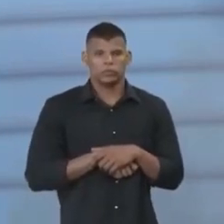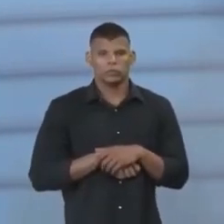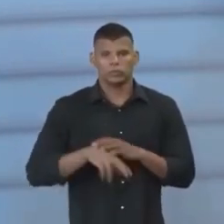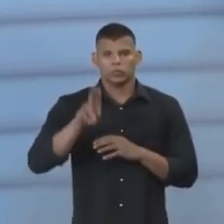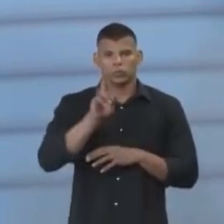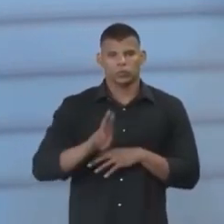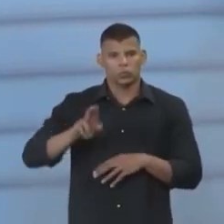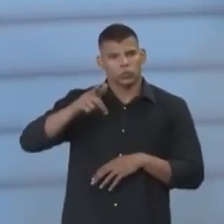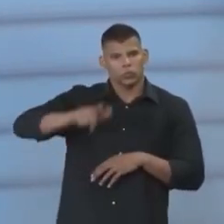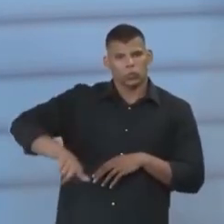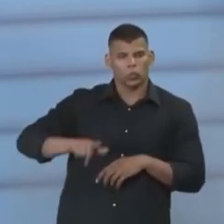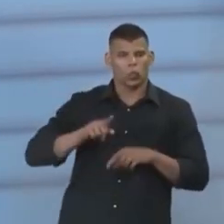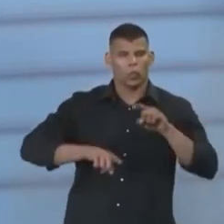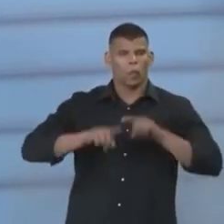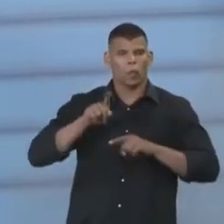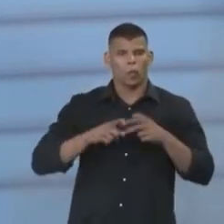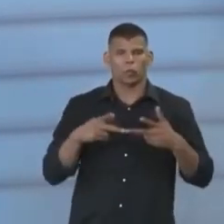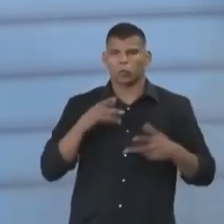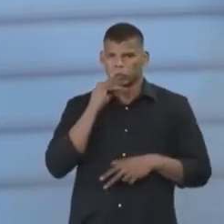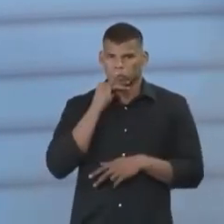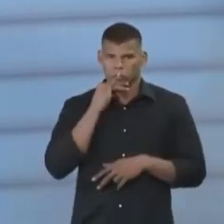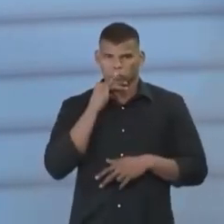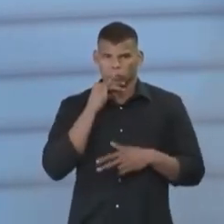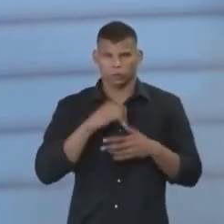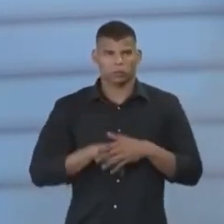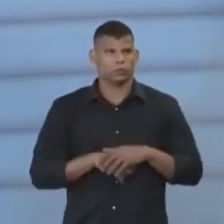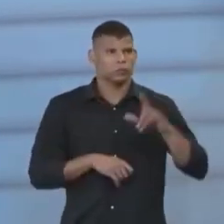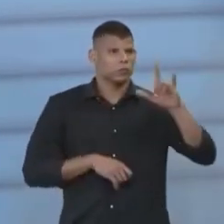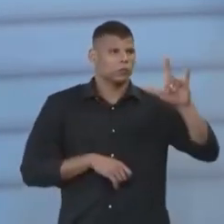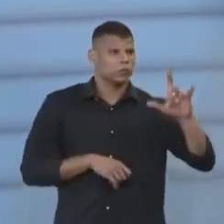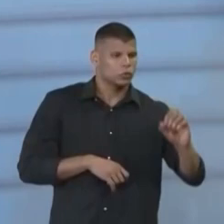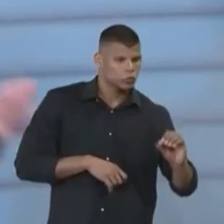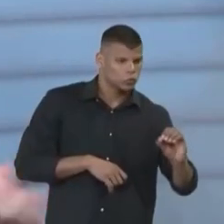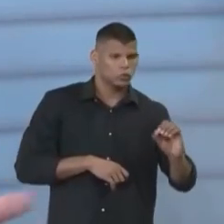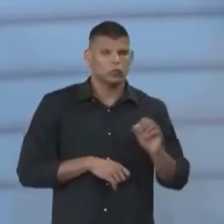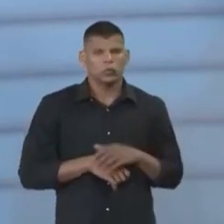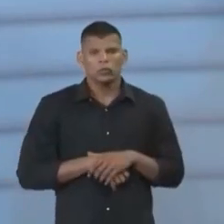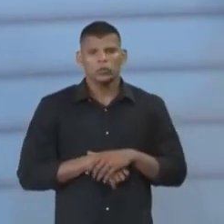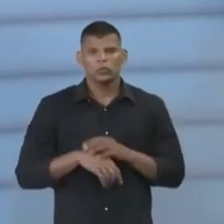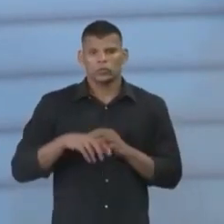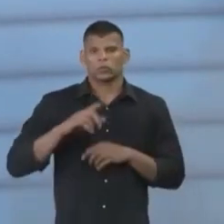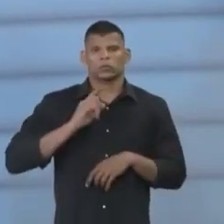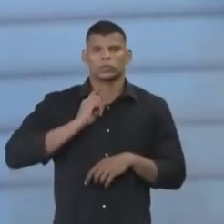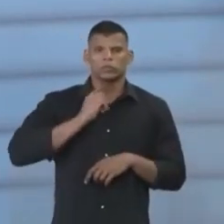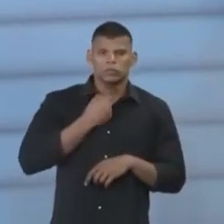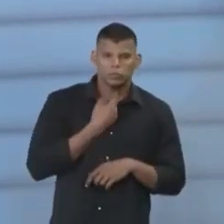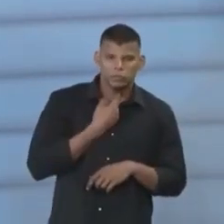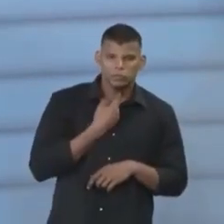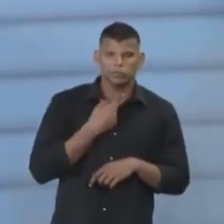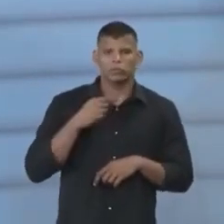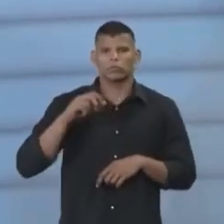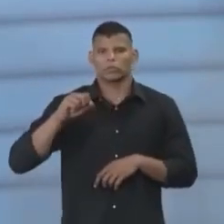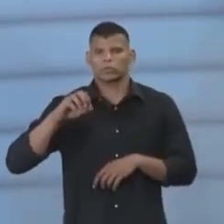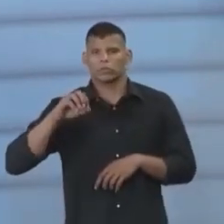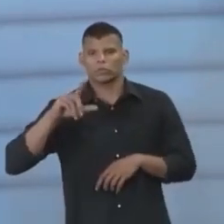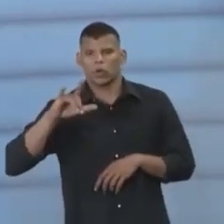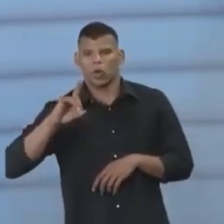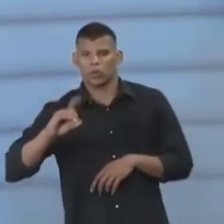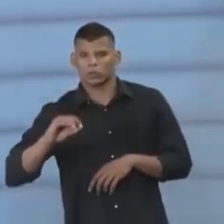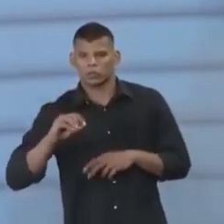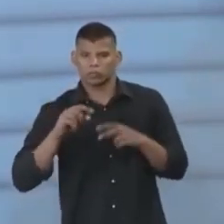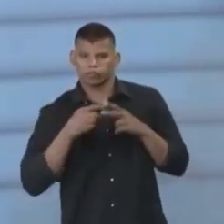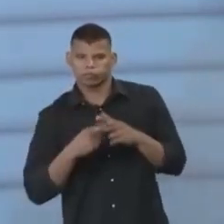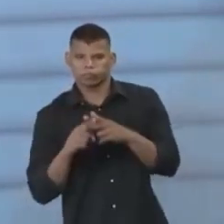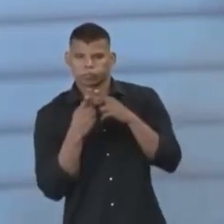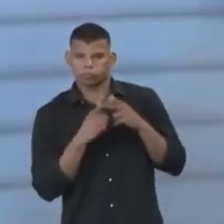do lixo eletrônico, os resíduos sólidos, o que precisa